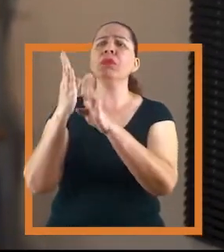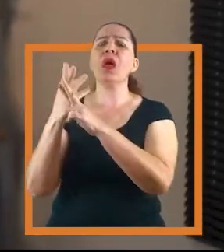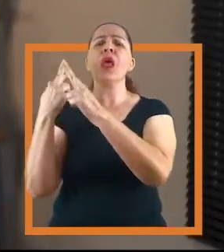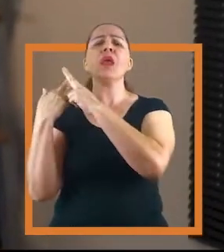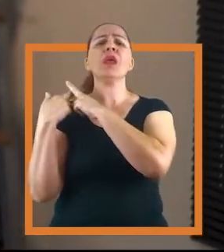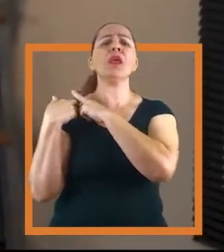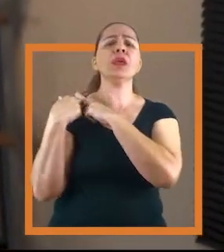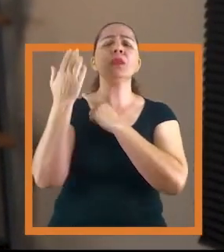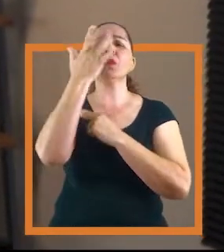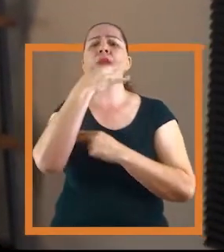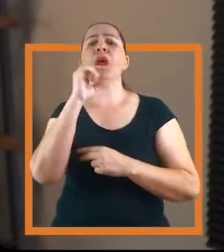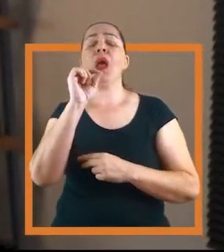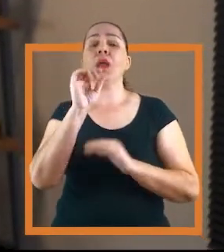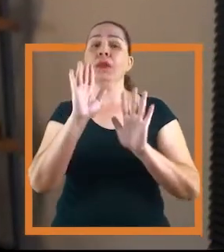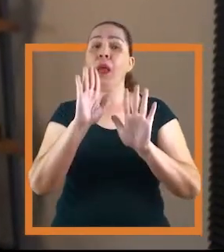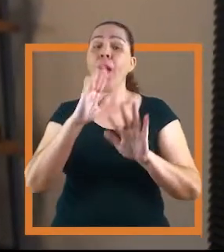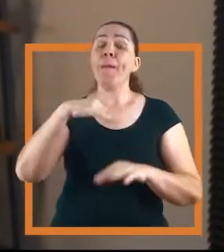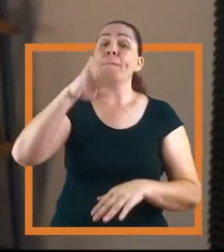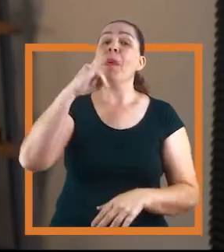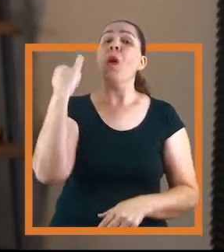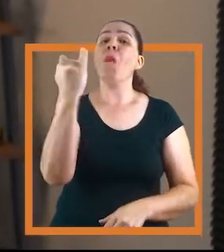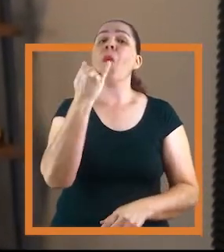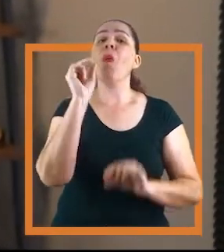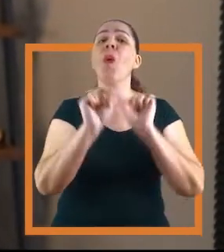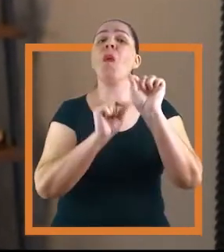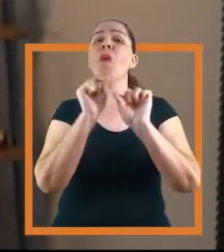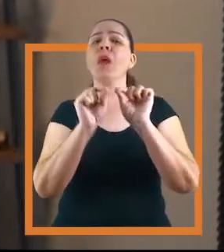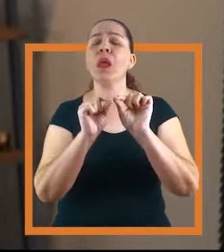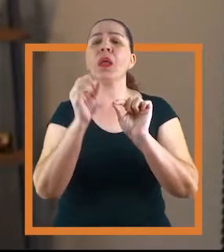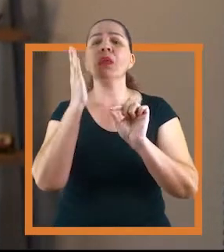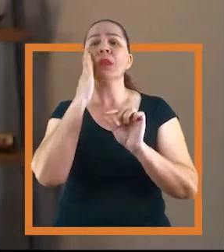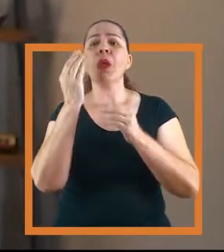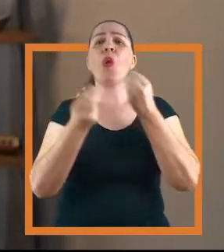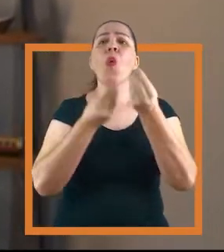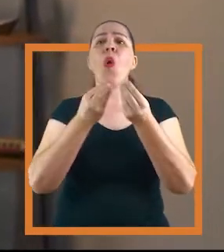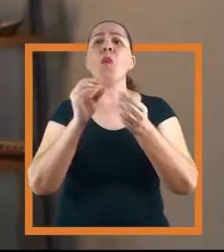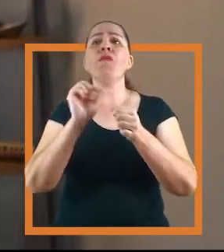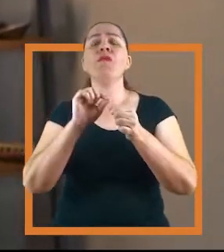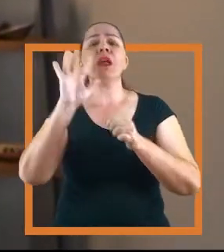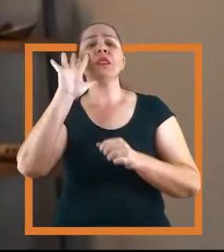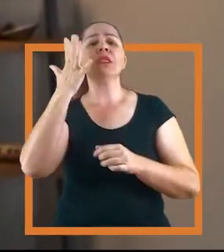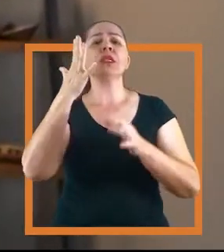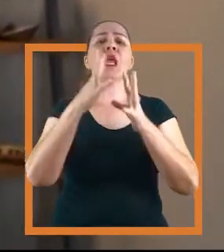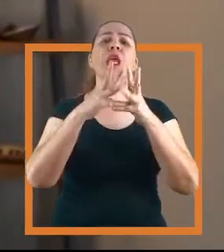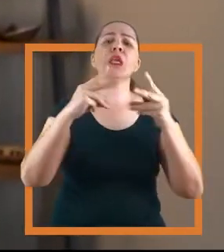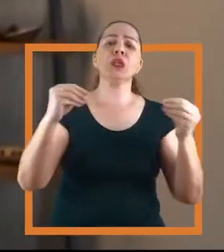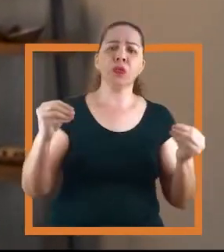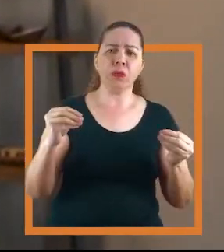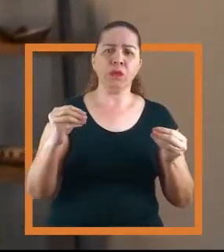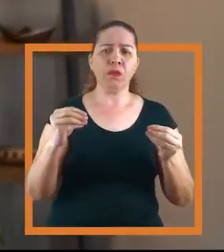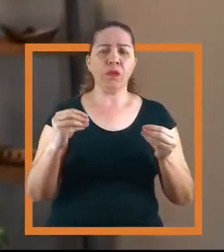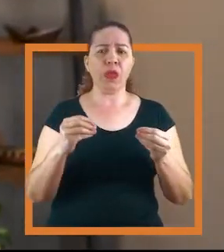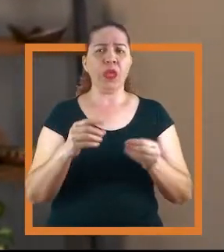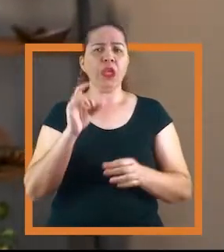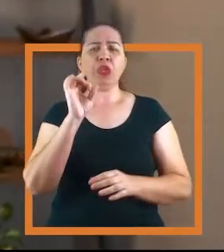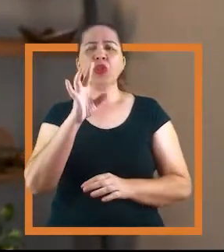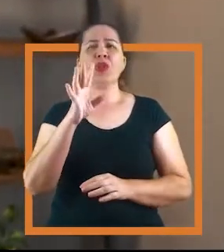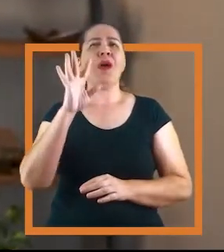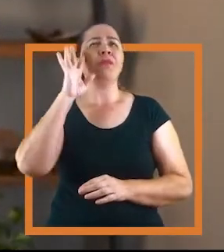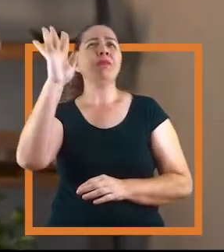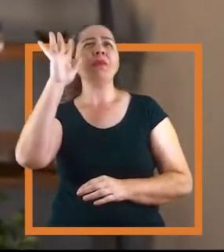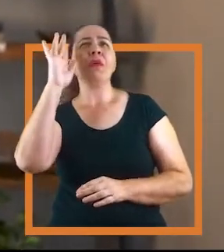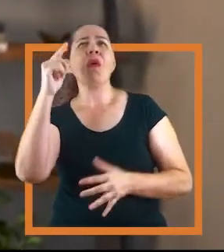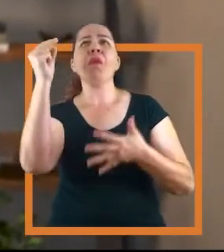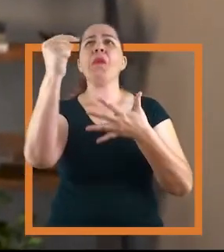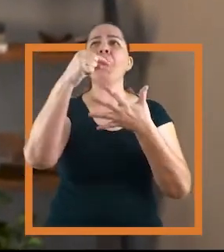identificar as responsabilidades. Agora, mais importante ainda é saber quais são os caminhos para resolver a crise. Não se consegue